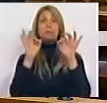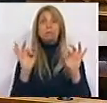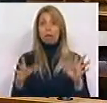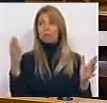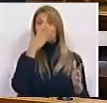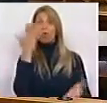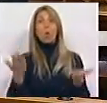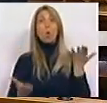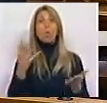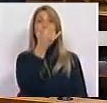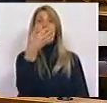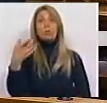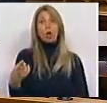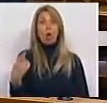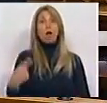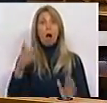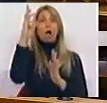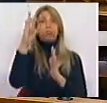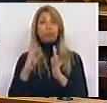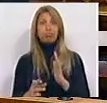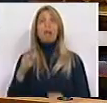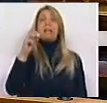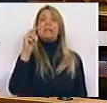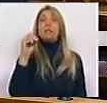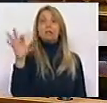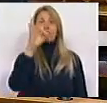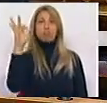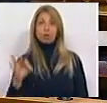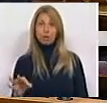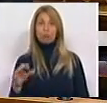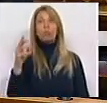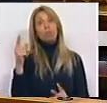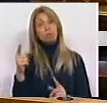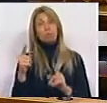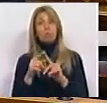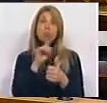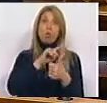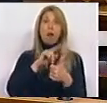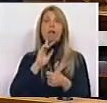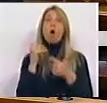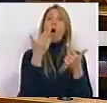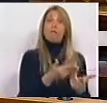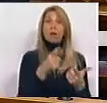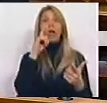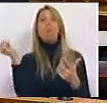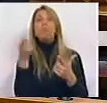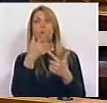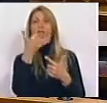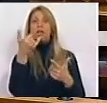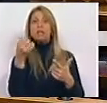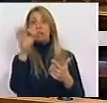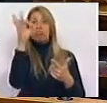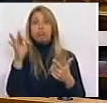se compararmos com o 2009, com descidas de cerca de 30% quer na oferta e de 25% na procura. Uma